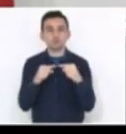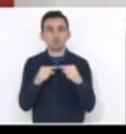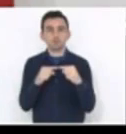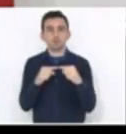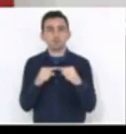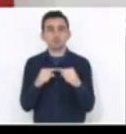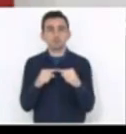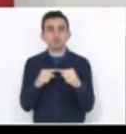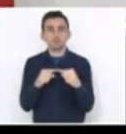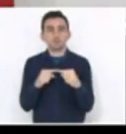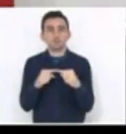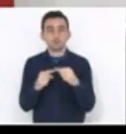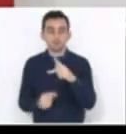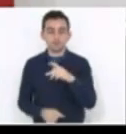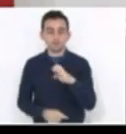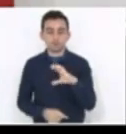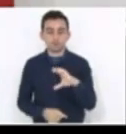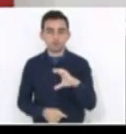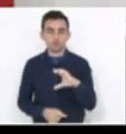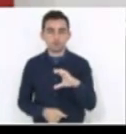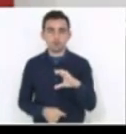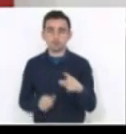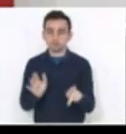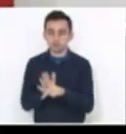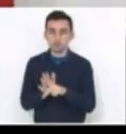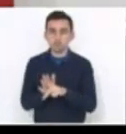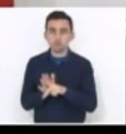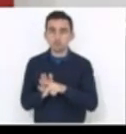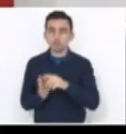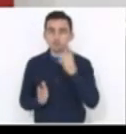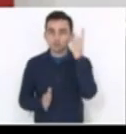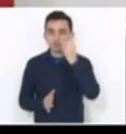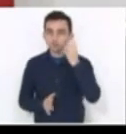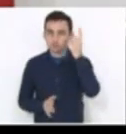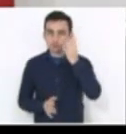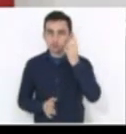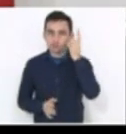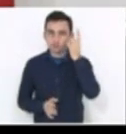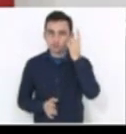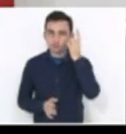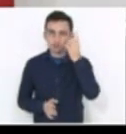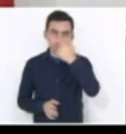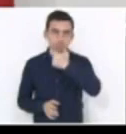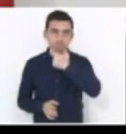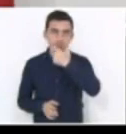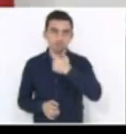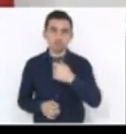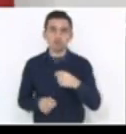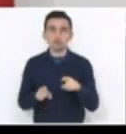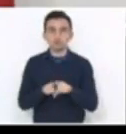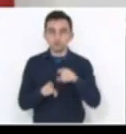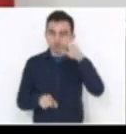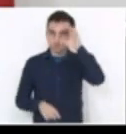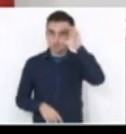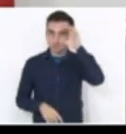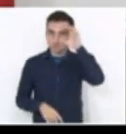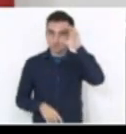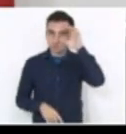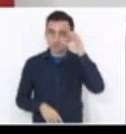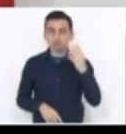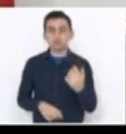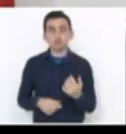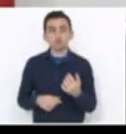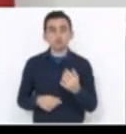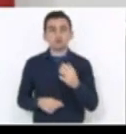PEC do deputado Aldo Schneider, Coruja, e do deputado